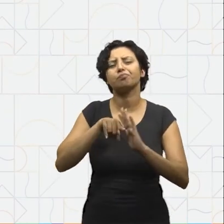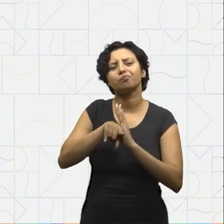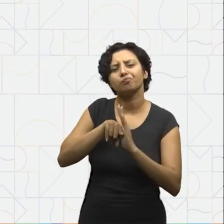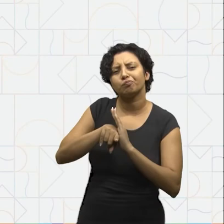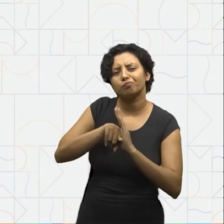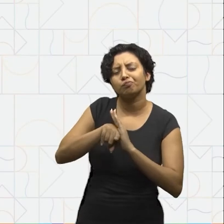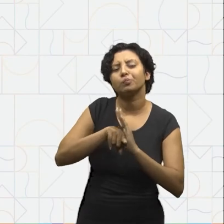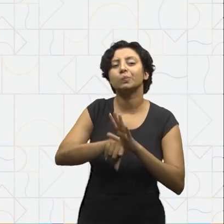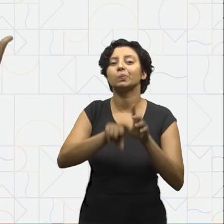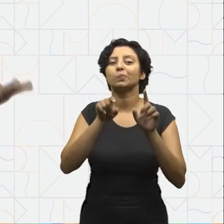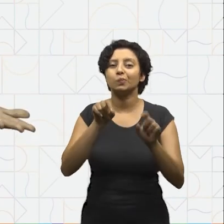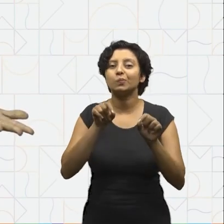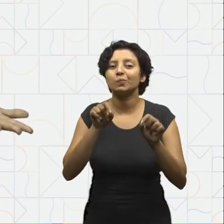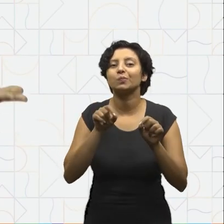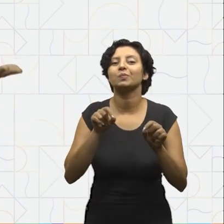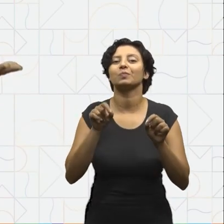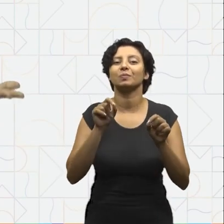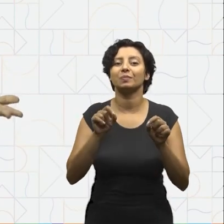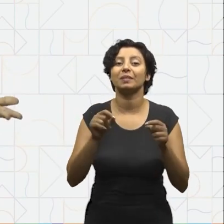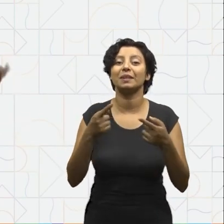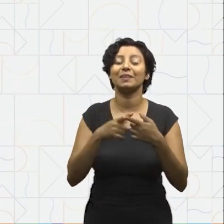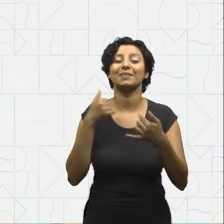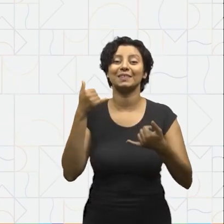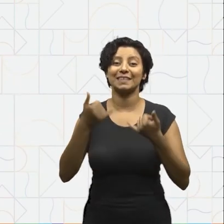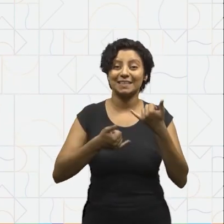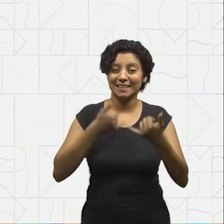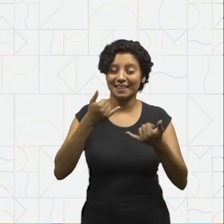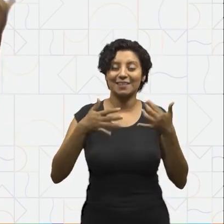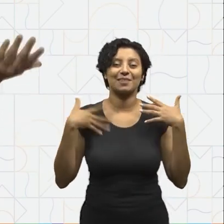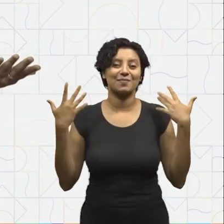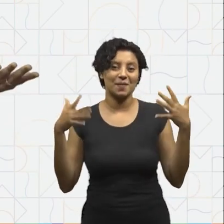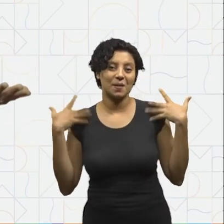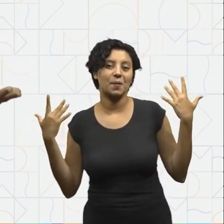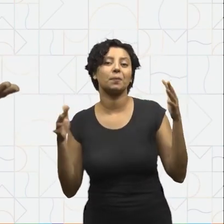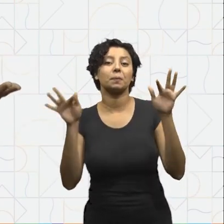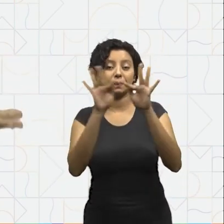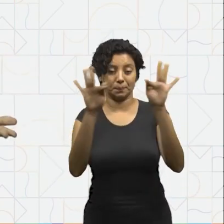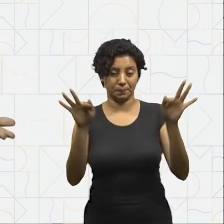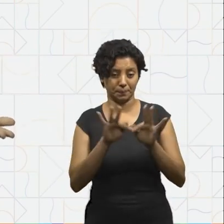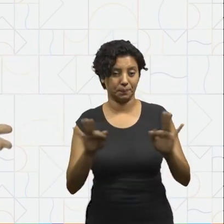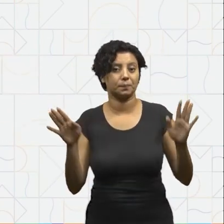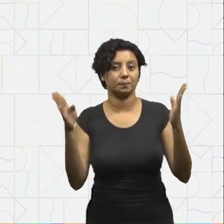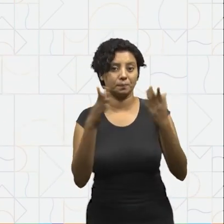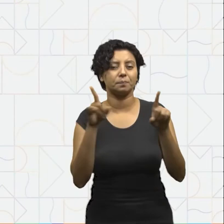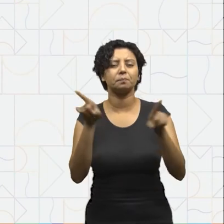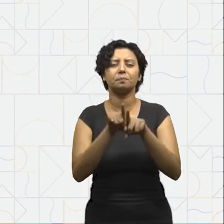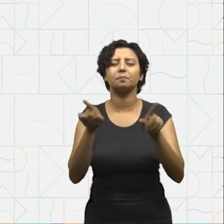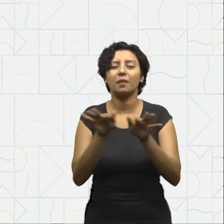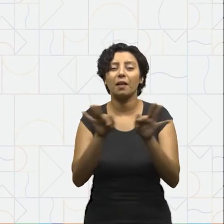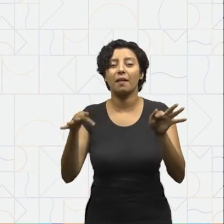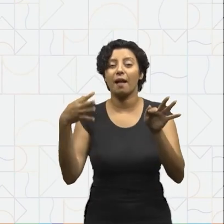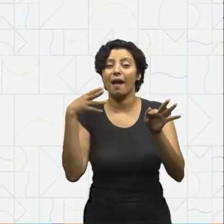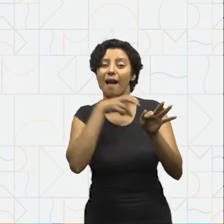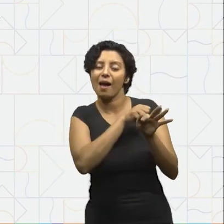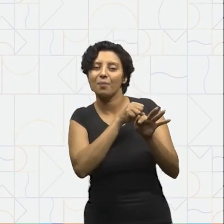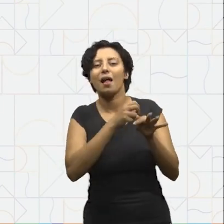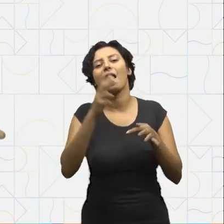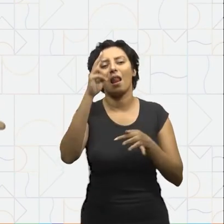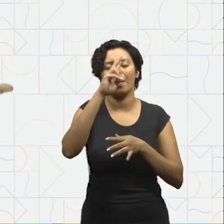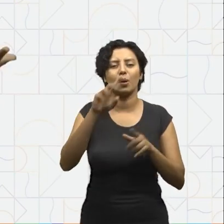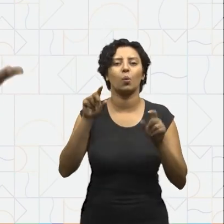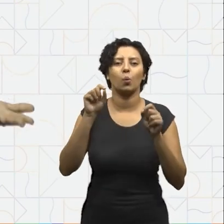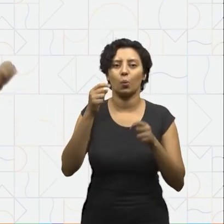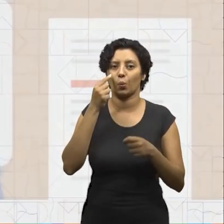e exploramos bastante e até nos divertimos com as parlendas e os trava-línguas.